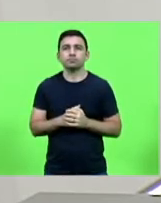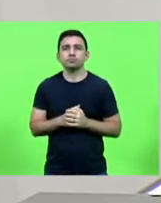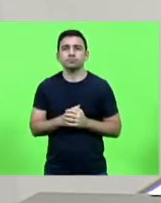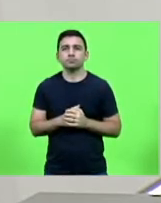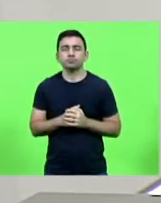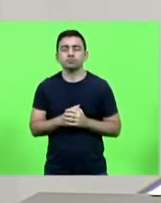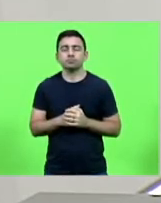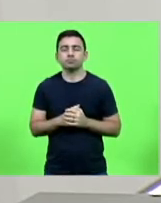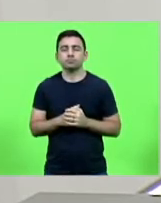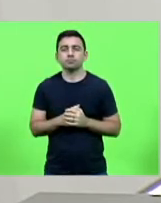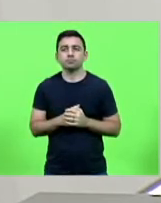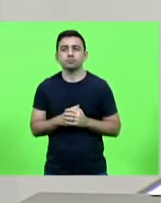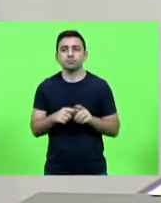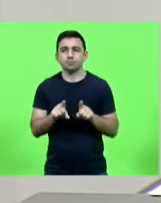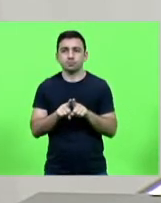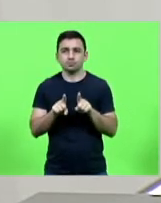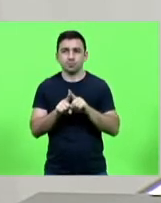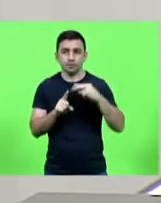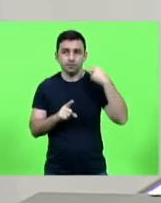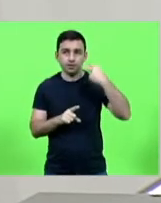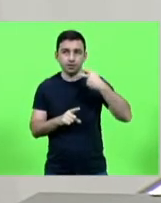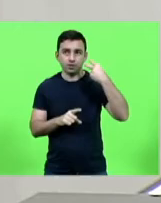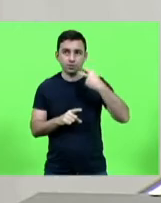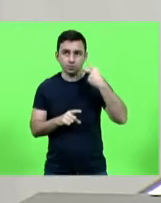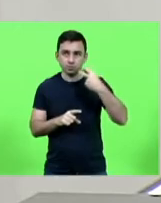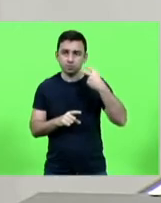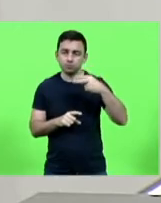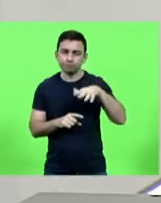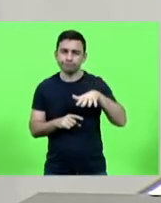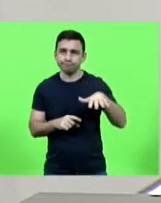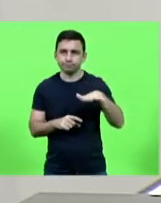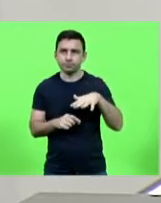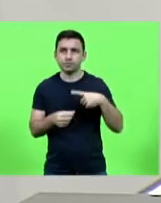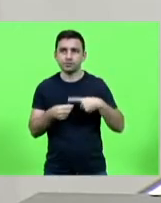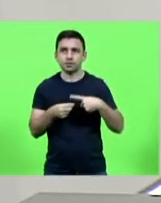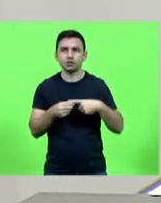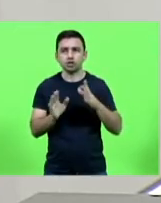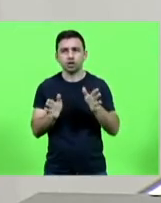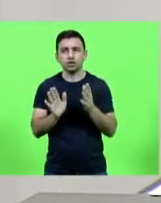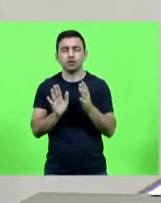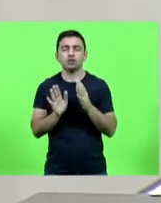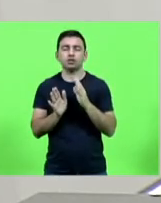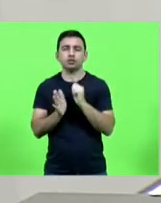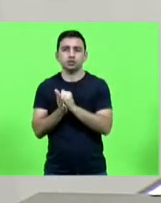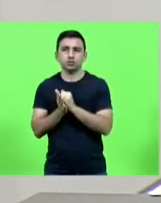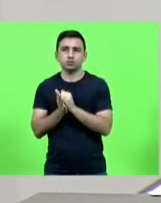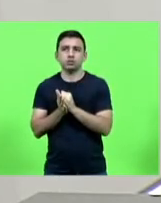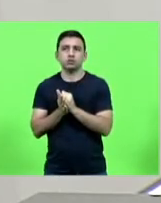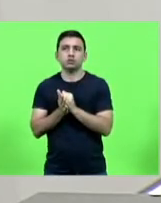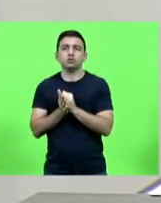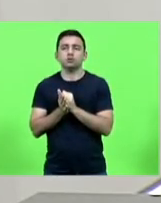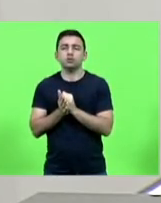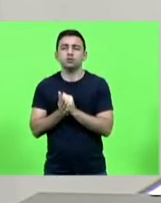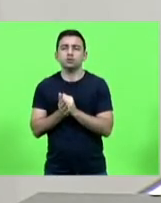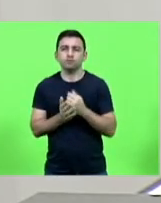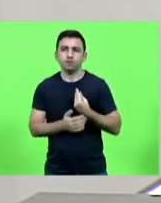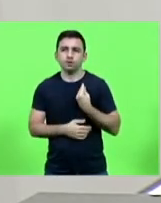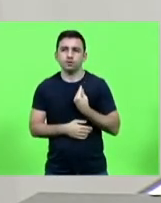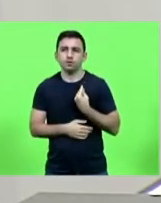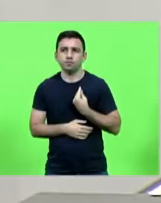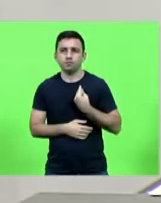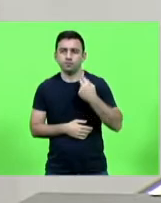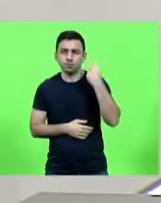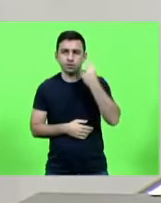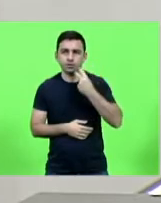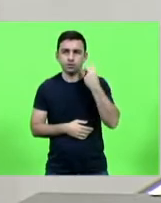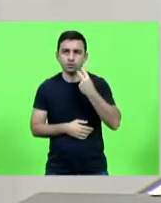os vereadores do município eu vou fazer o registro hoje nós tivemos aqui o apresento os vereadores